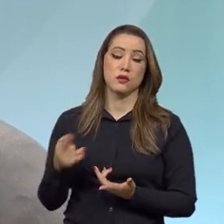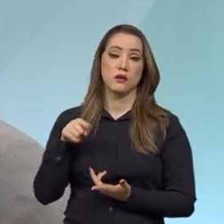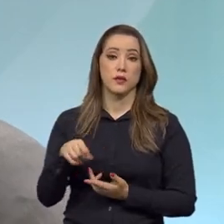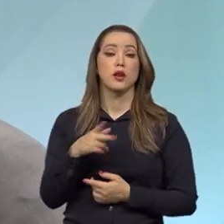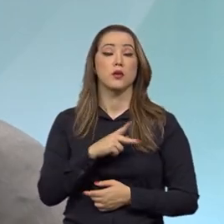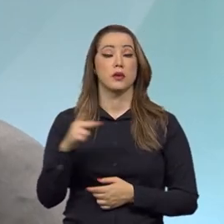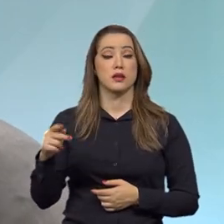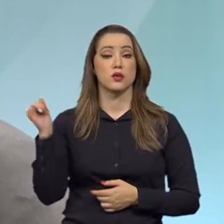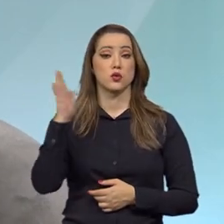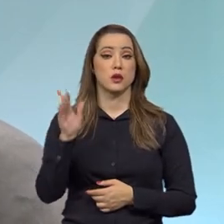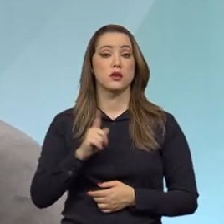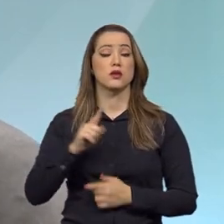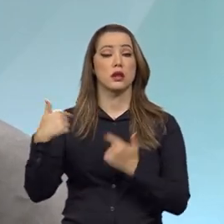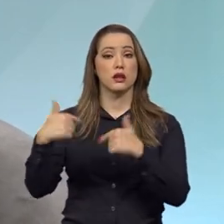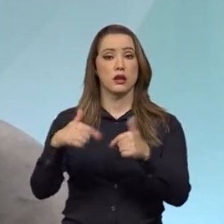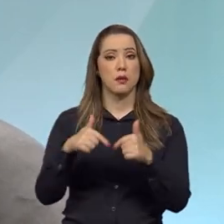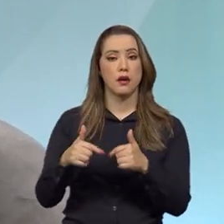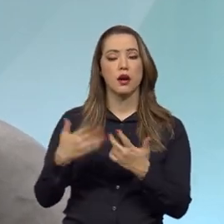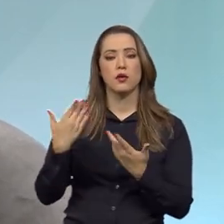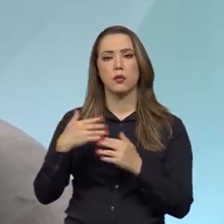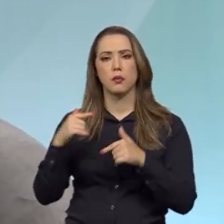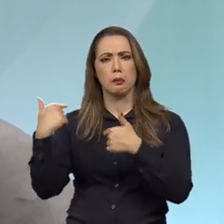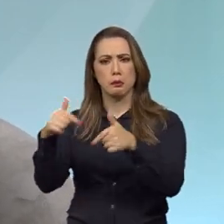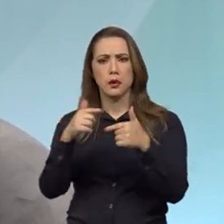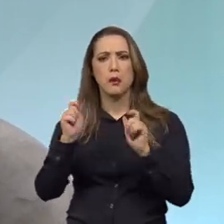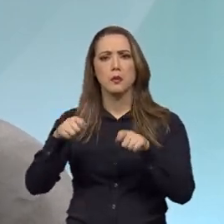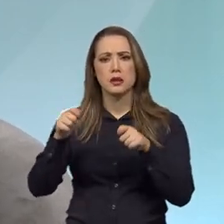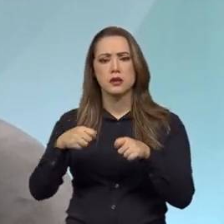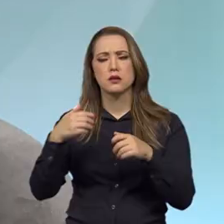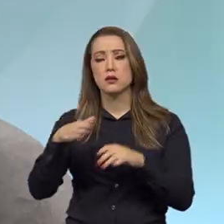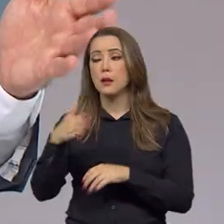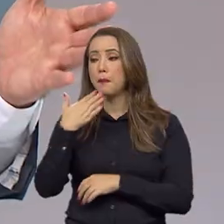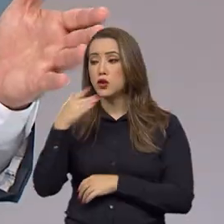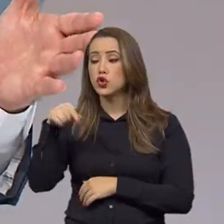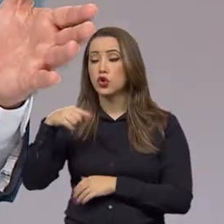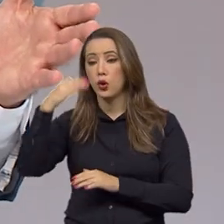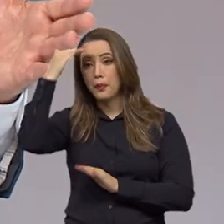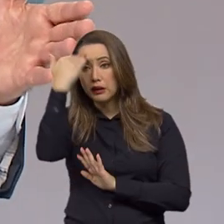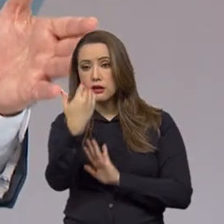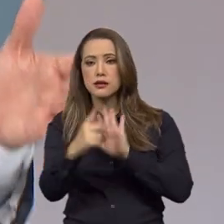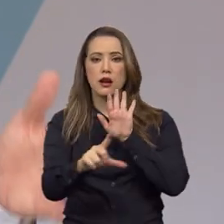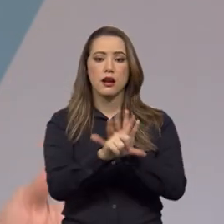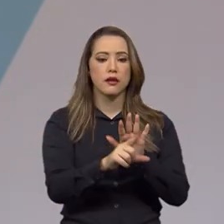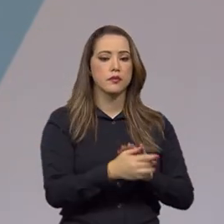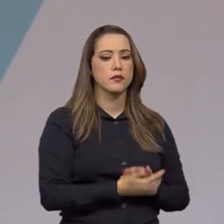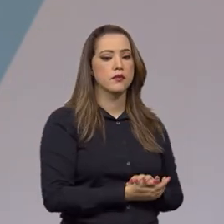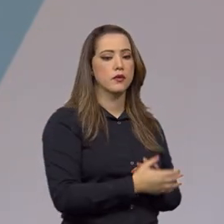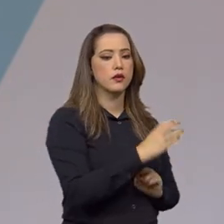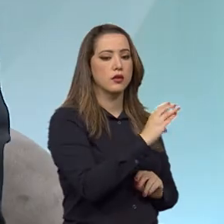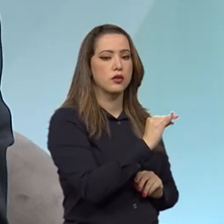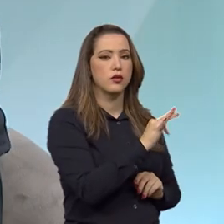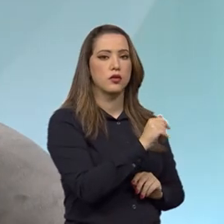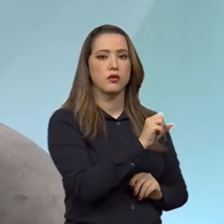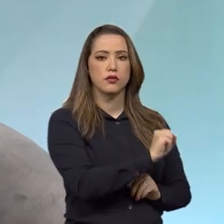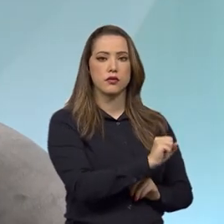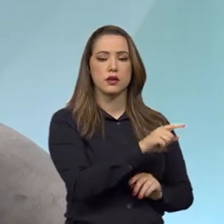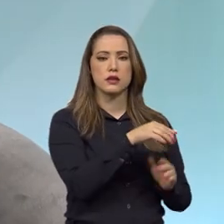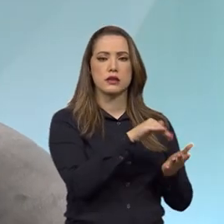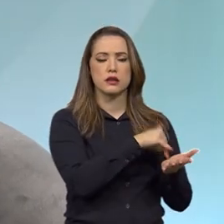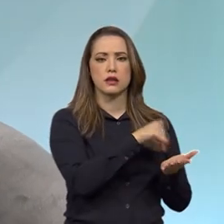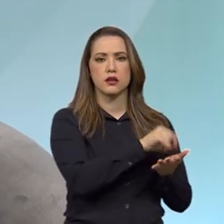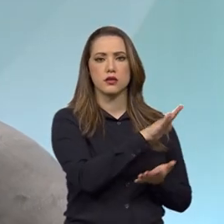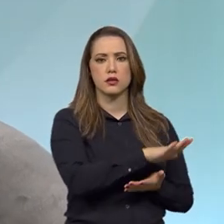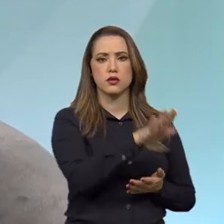para isso, para atuar e para fazer com que as leis sejam cumpridas. O CONFAS é o Conselho Nacional dos Secretários de Fazenda. Exatamente, exatamente.